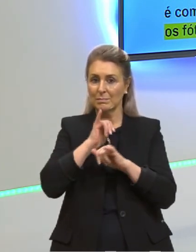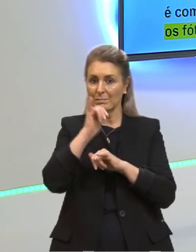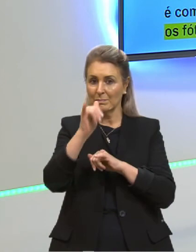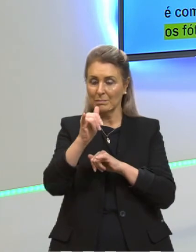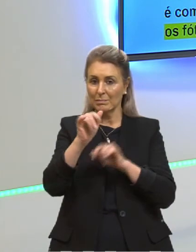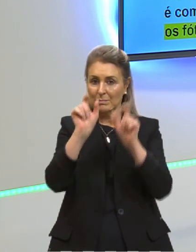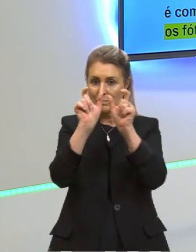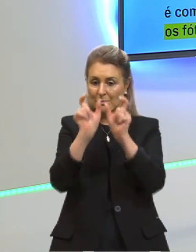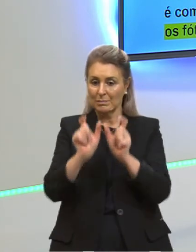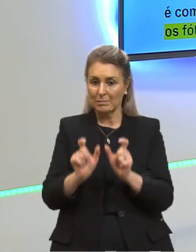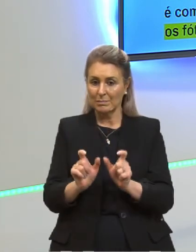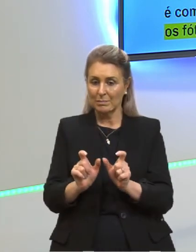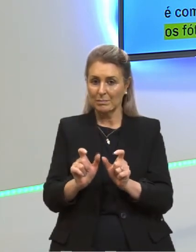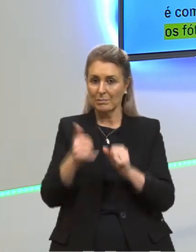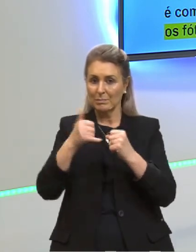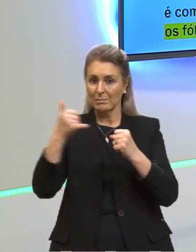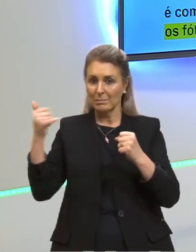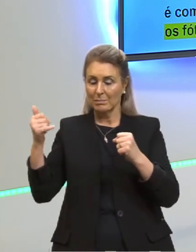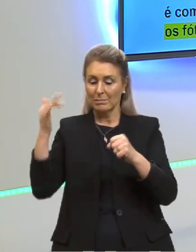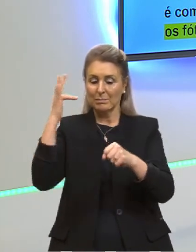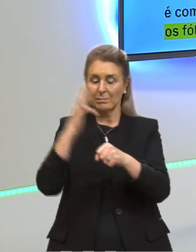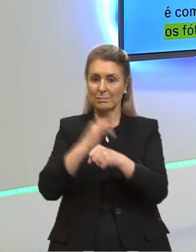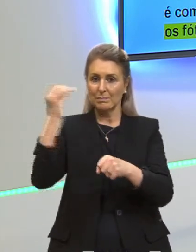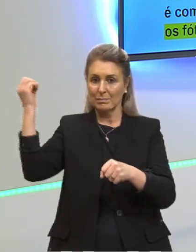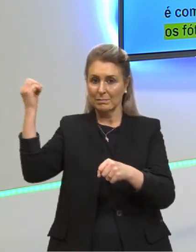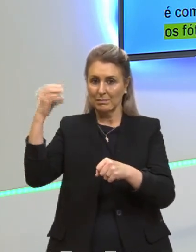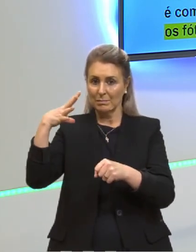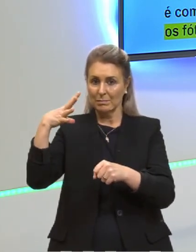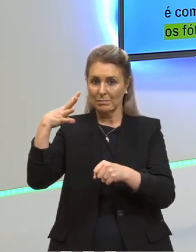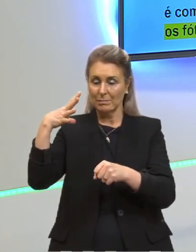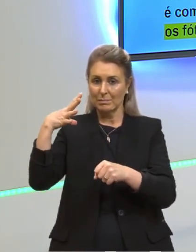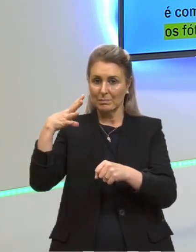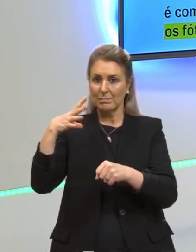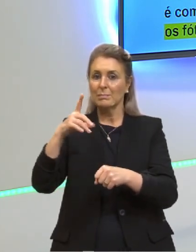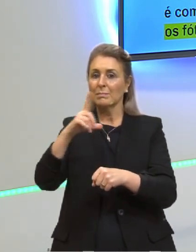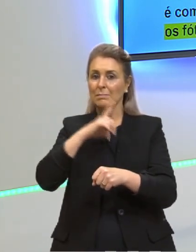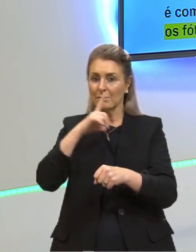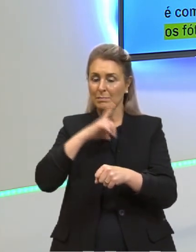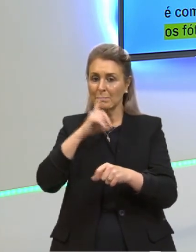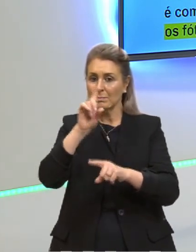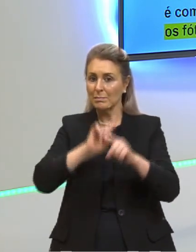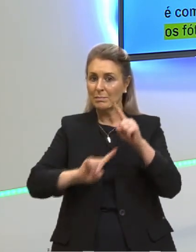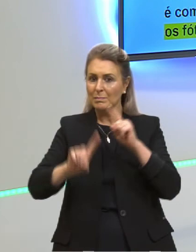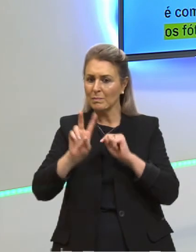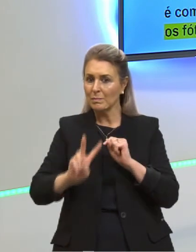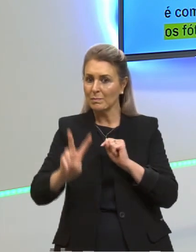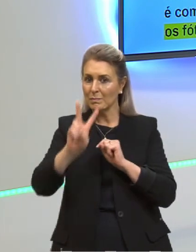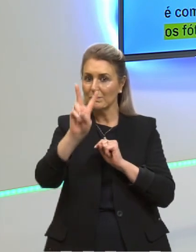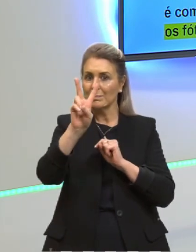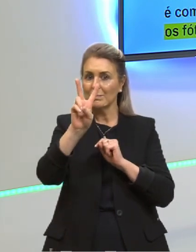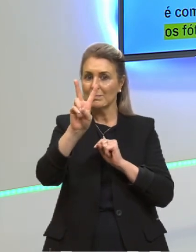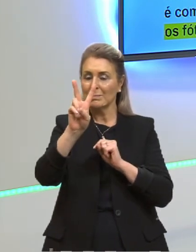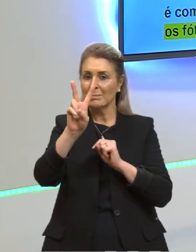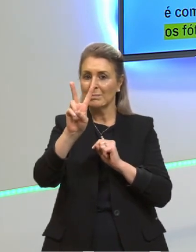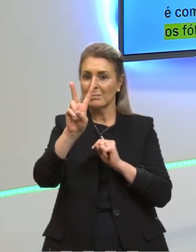as partículas de energia, os fótons, eles têm determinados valores para serem